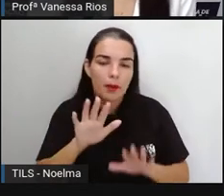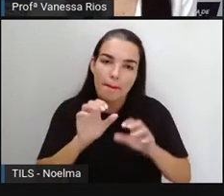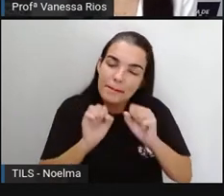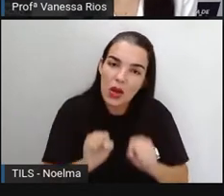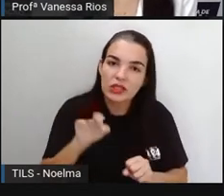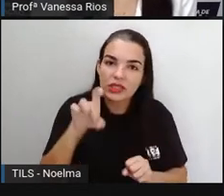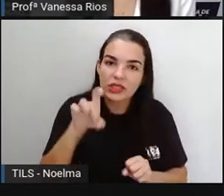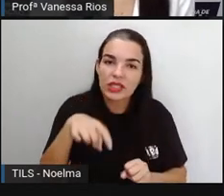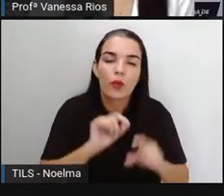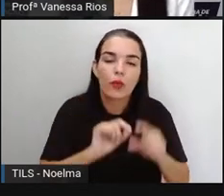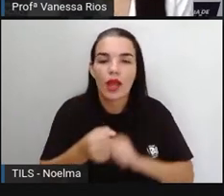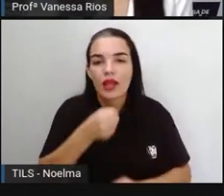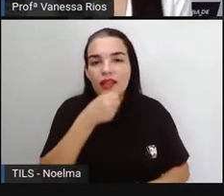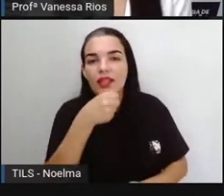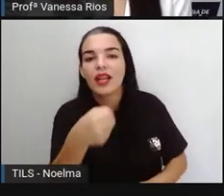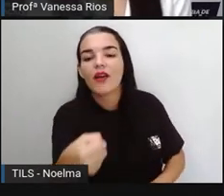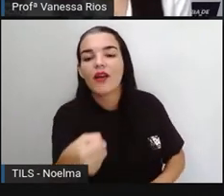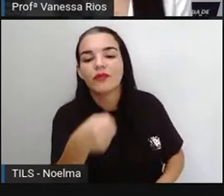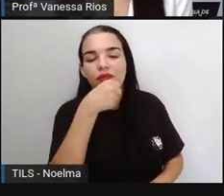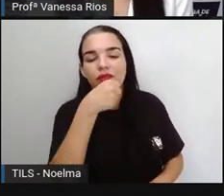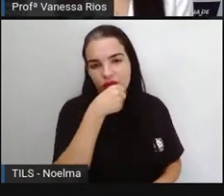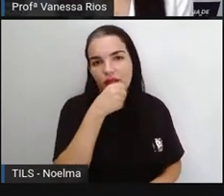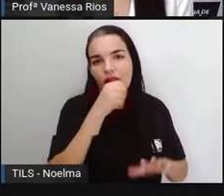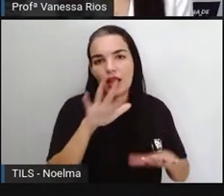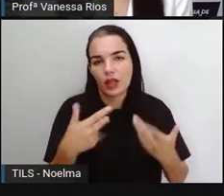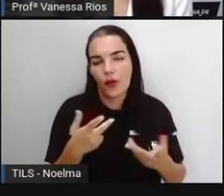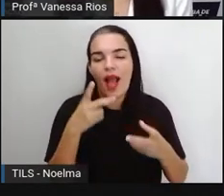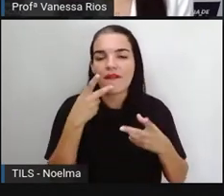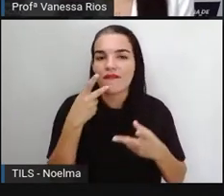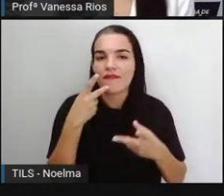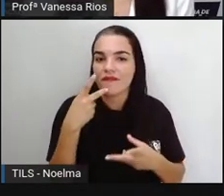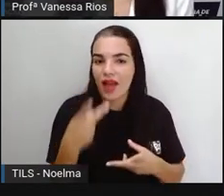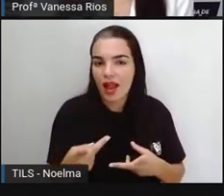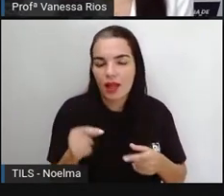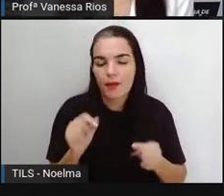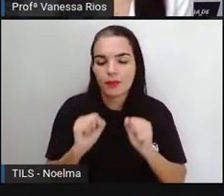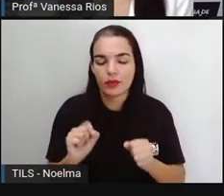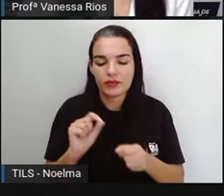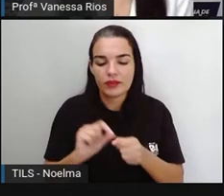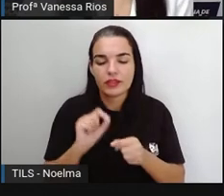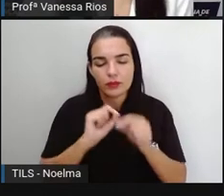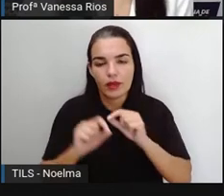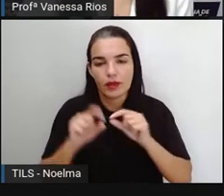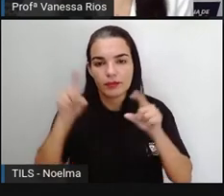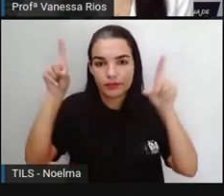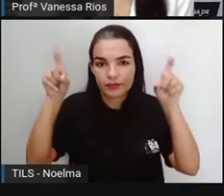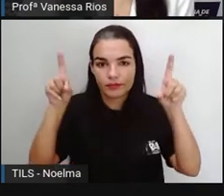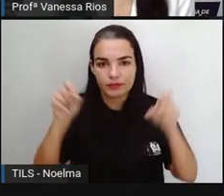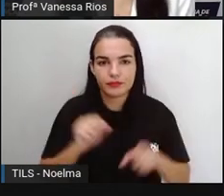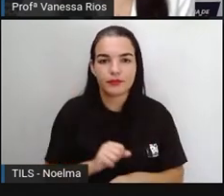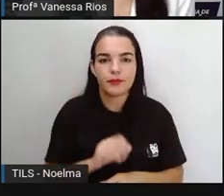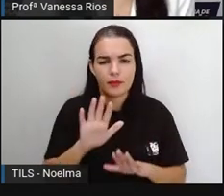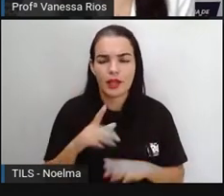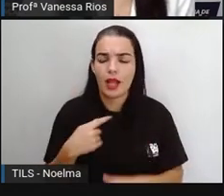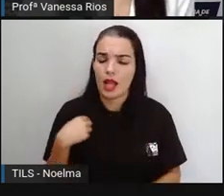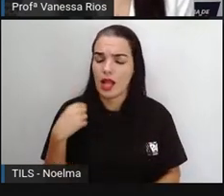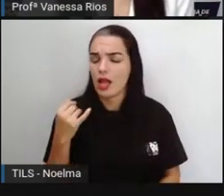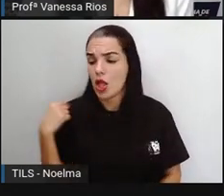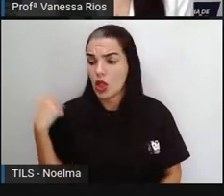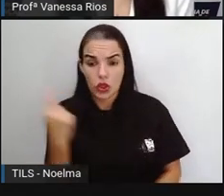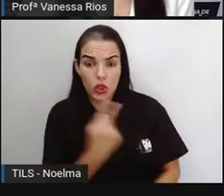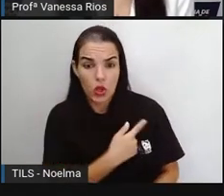oferecendo informações que complementam aí a reportagem. Então, acompanha a leitura junto comigo, ó. Nós não